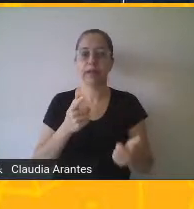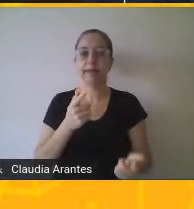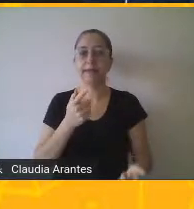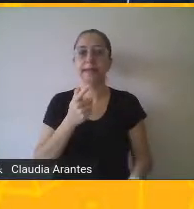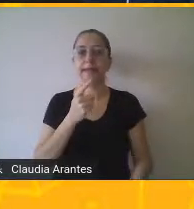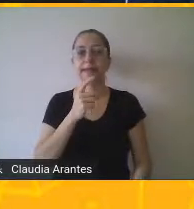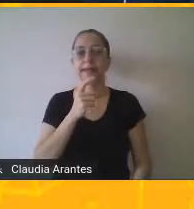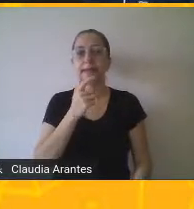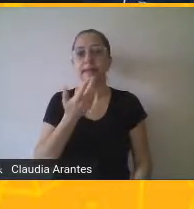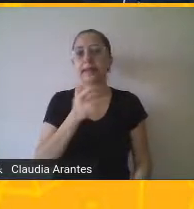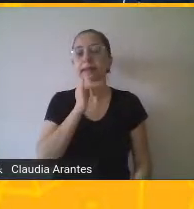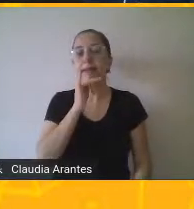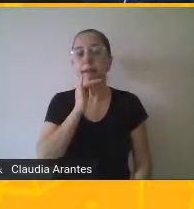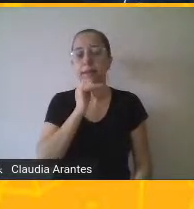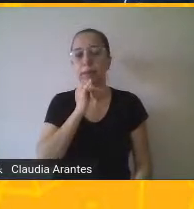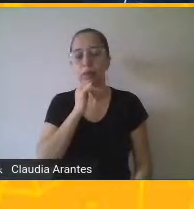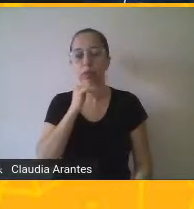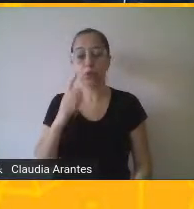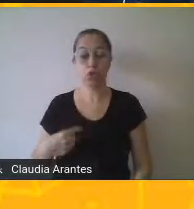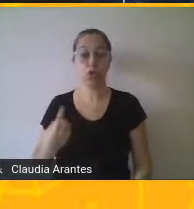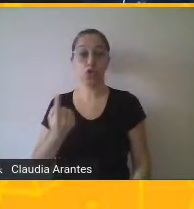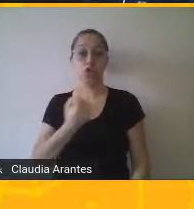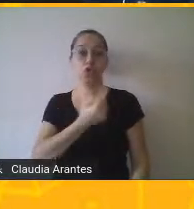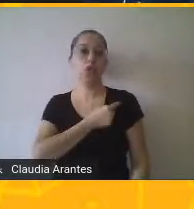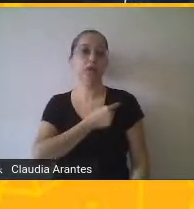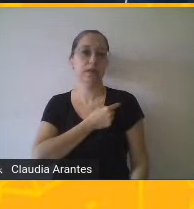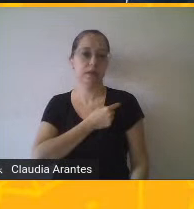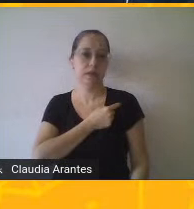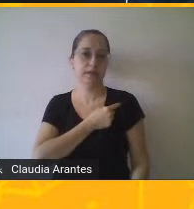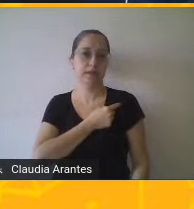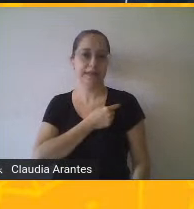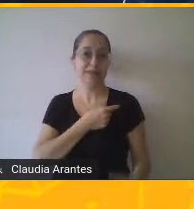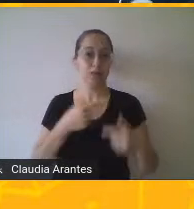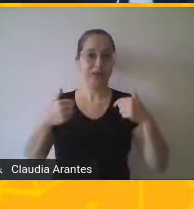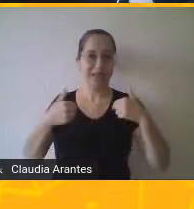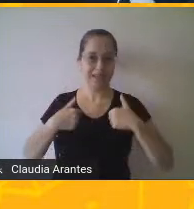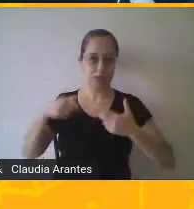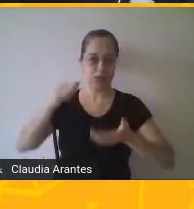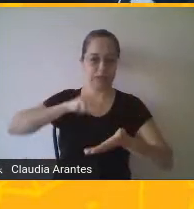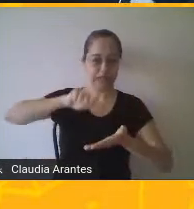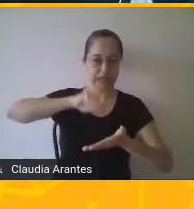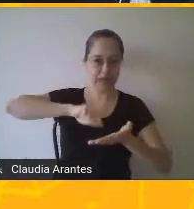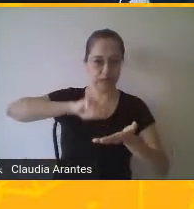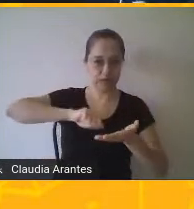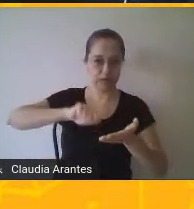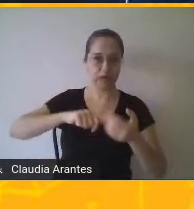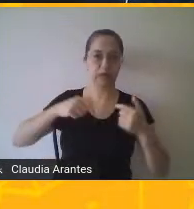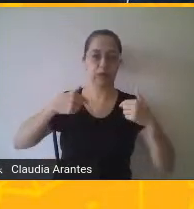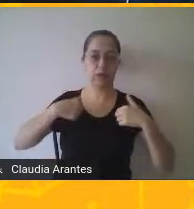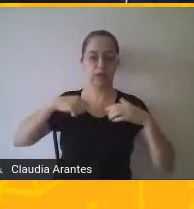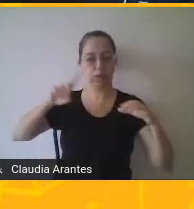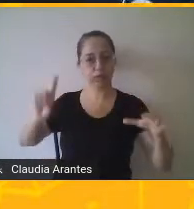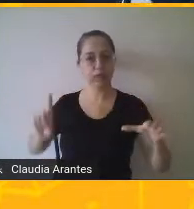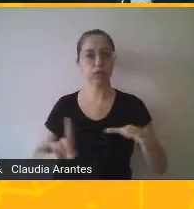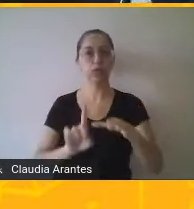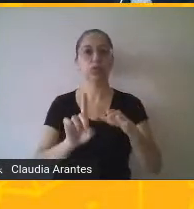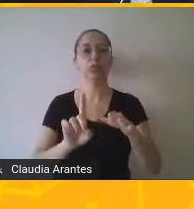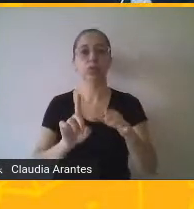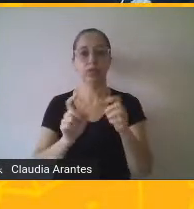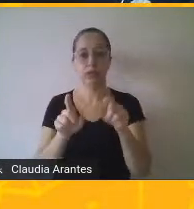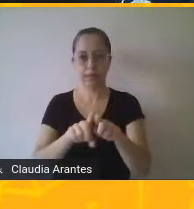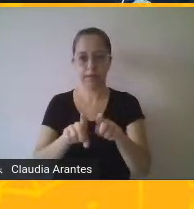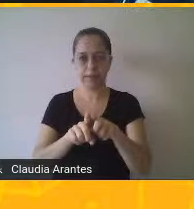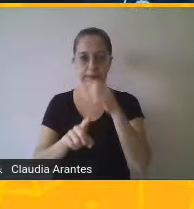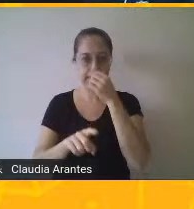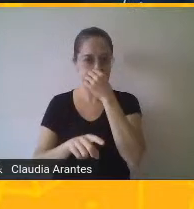responsabilidade para si. Aí, é a função emotiva. Pode estar no poema? Pode. Pode